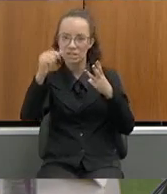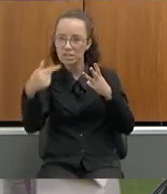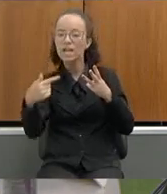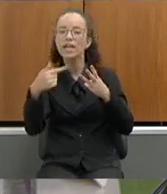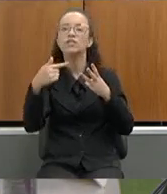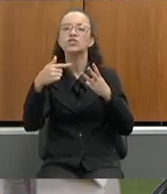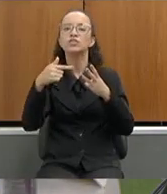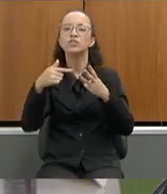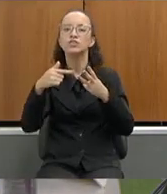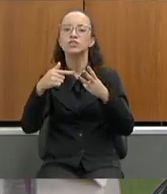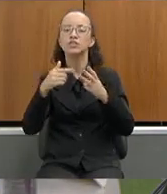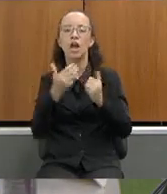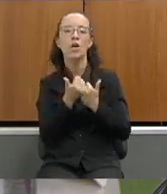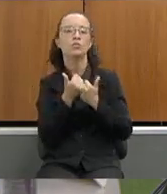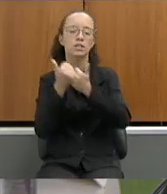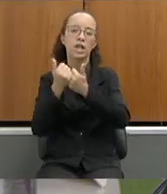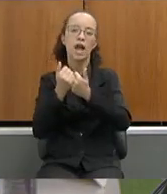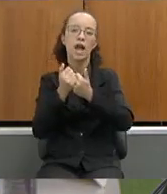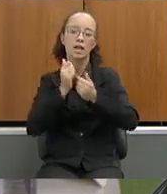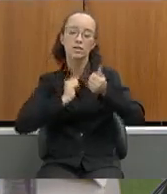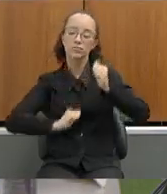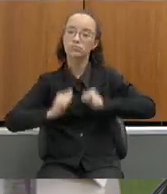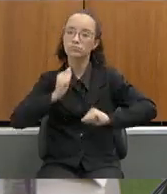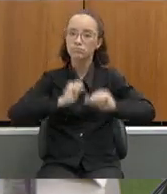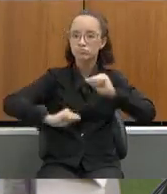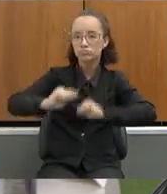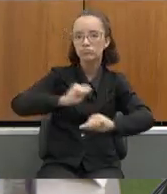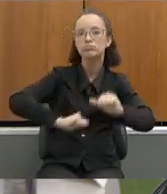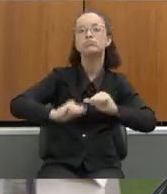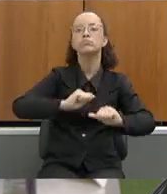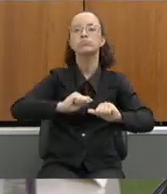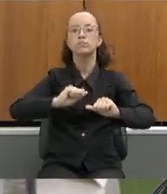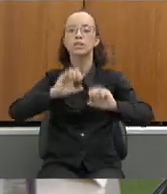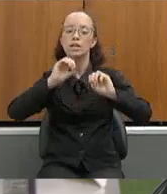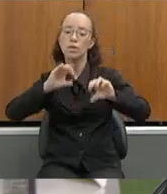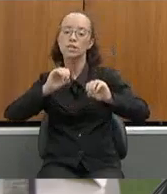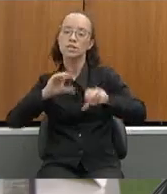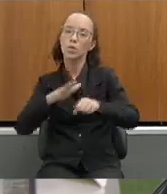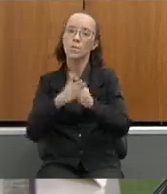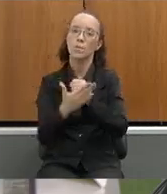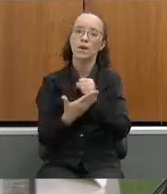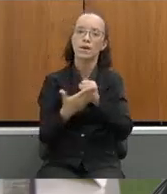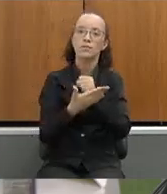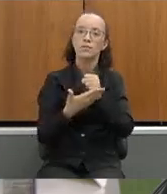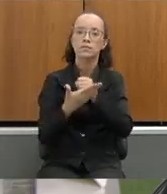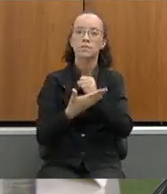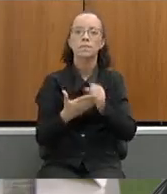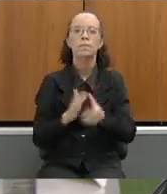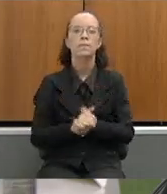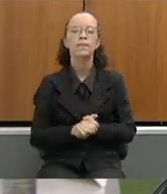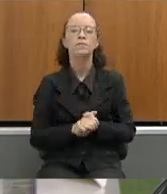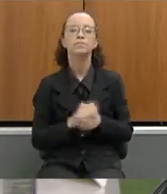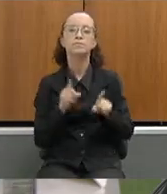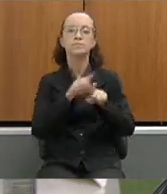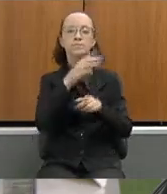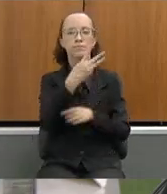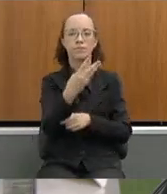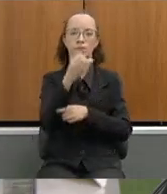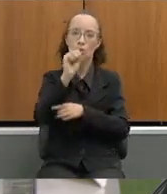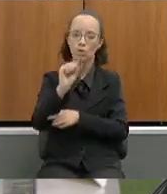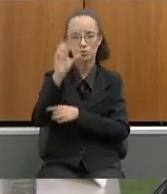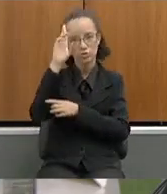serviços gerais auxiliares de serviços da educação básica e 38